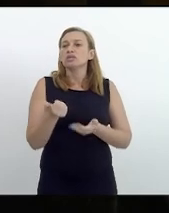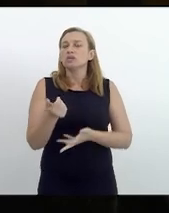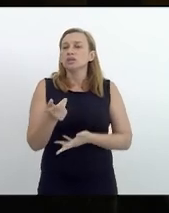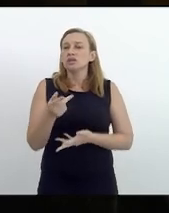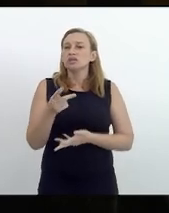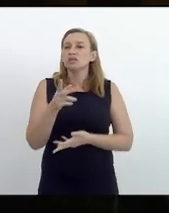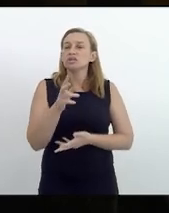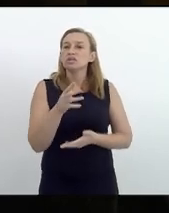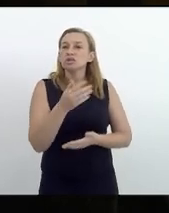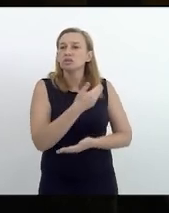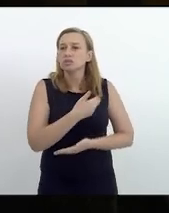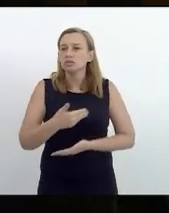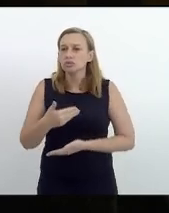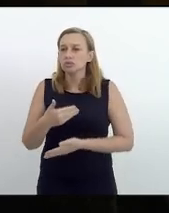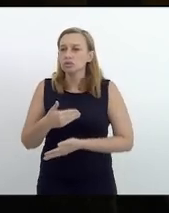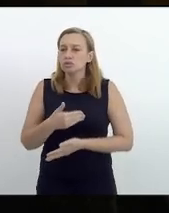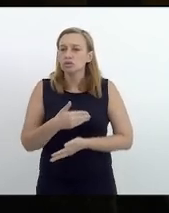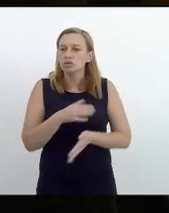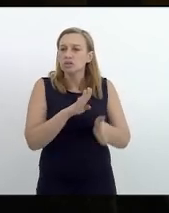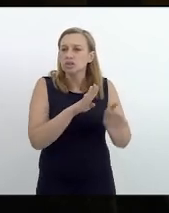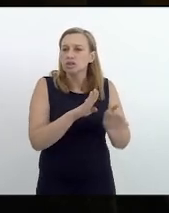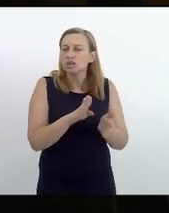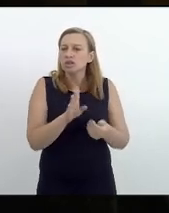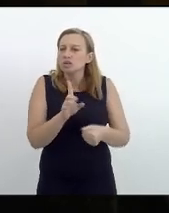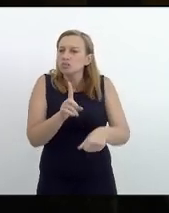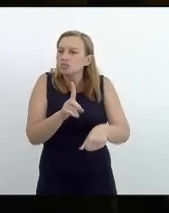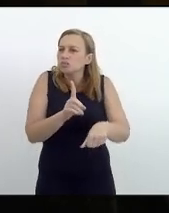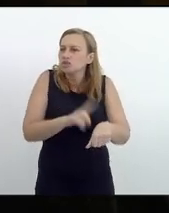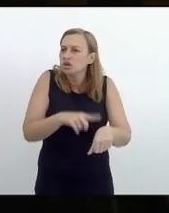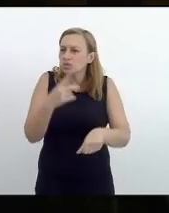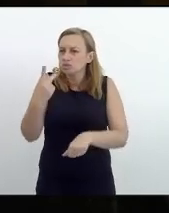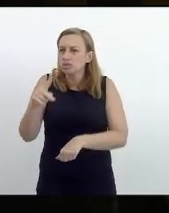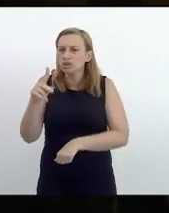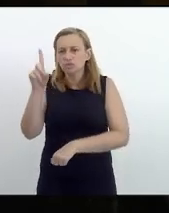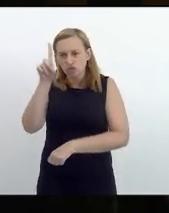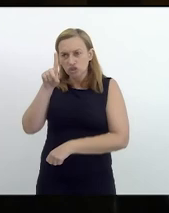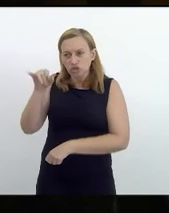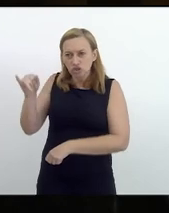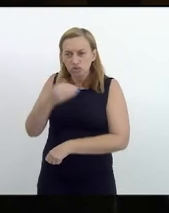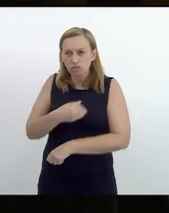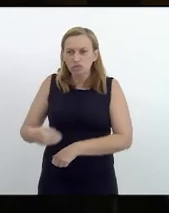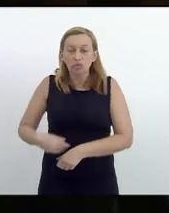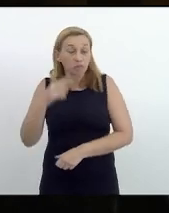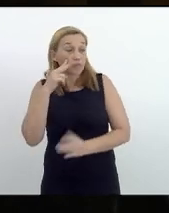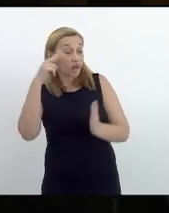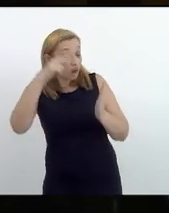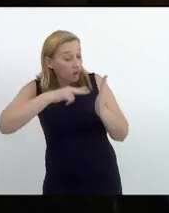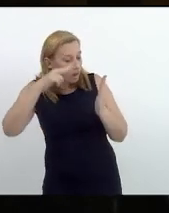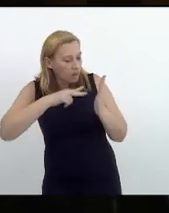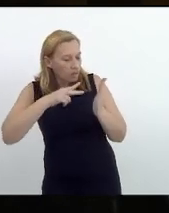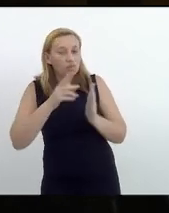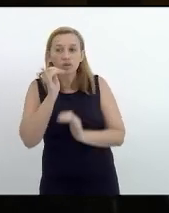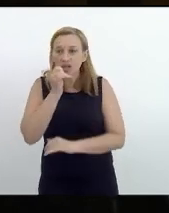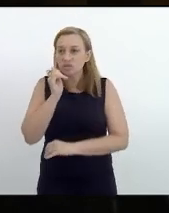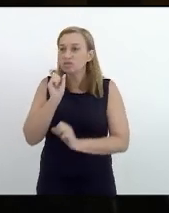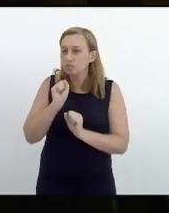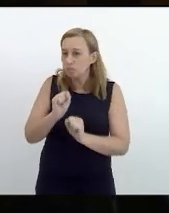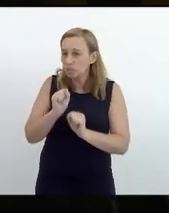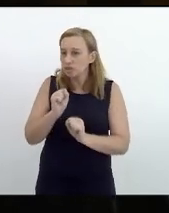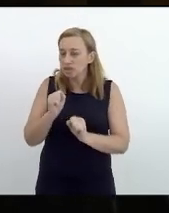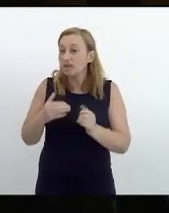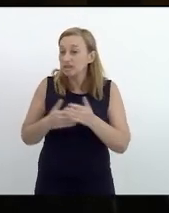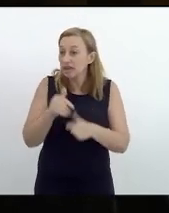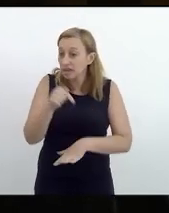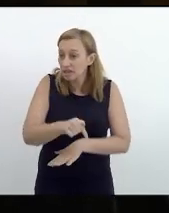é que as autoridades gastem um tempinho do seu dia para ler esse relatório para ver se podem ter aqui eu acho que